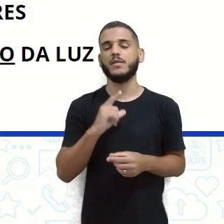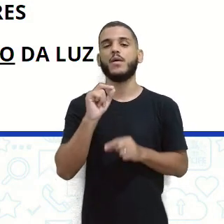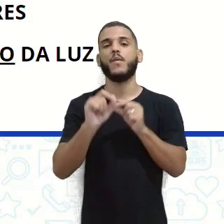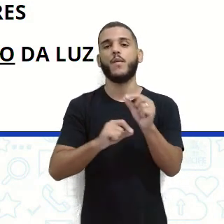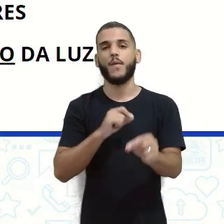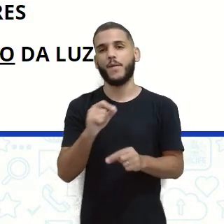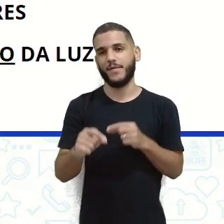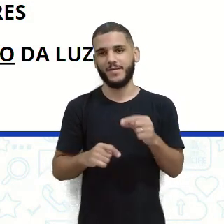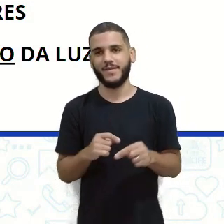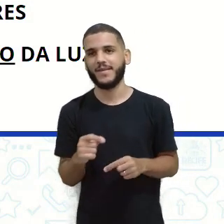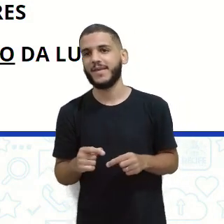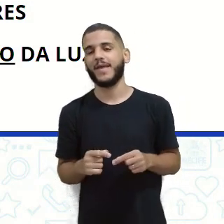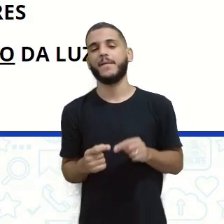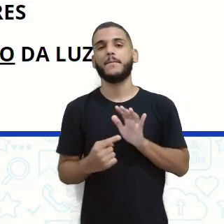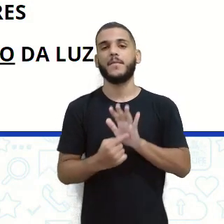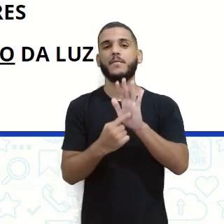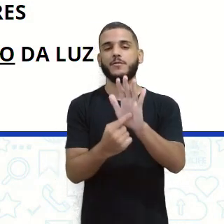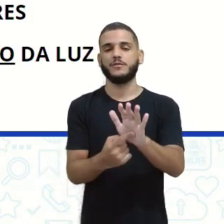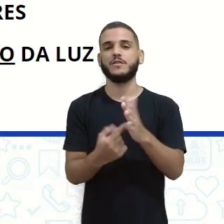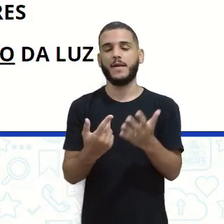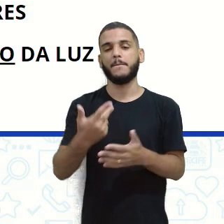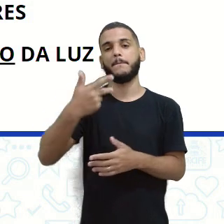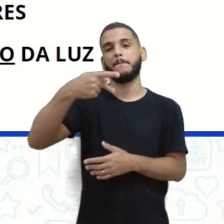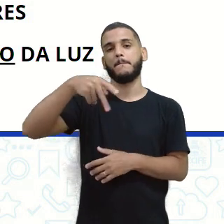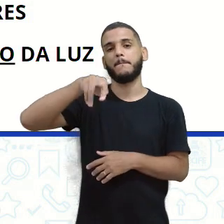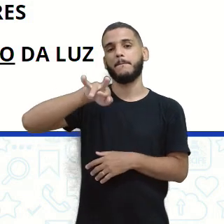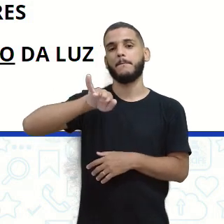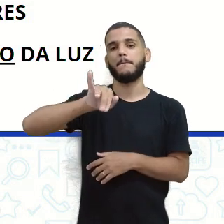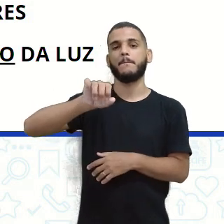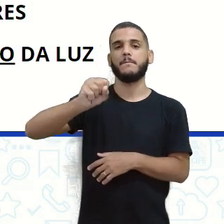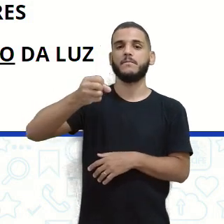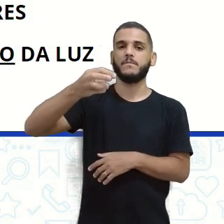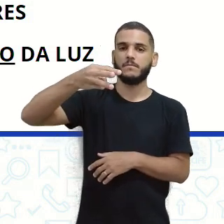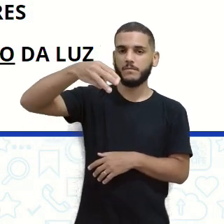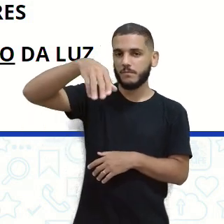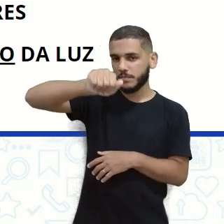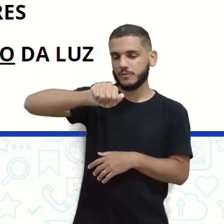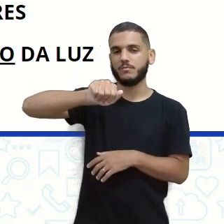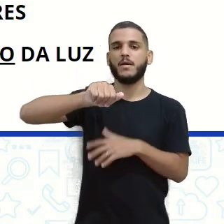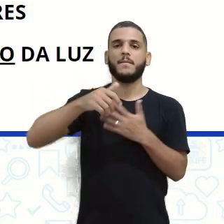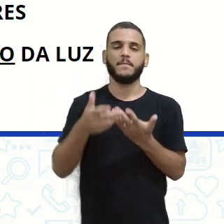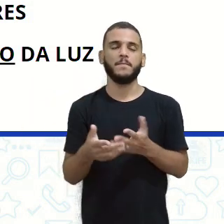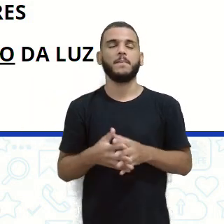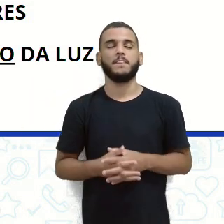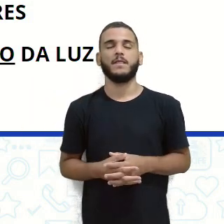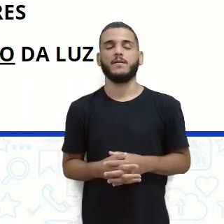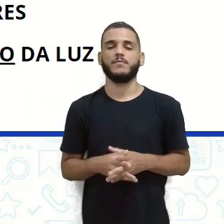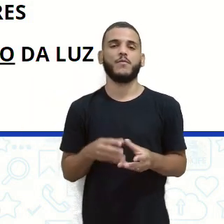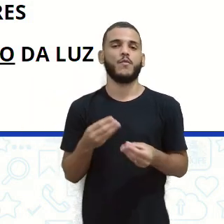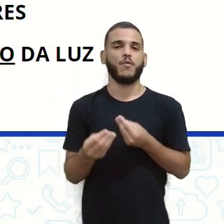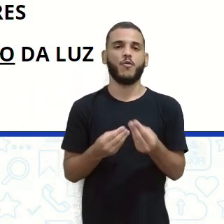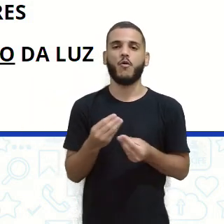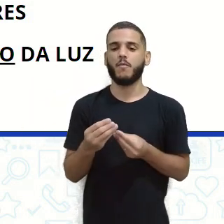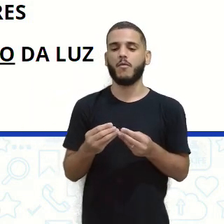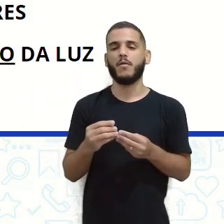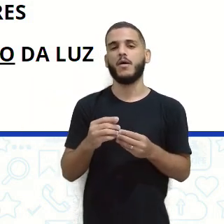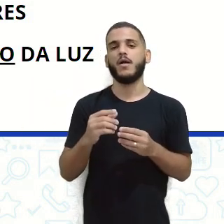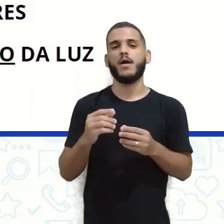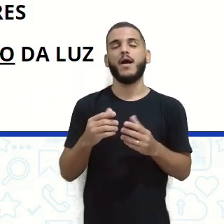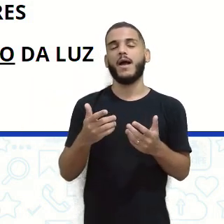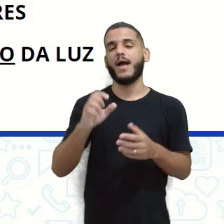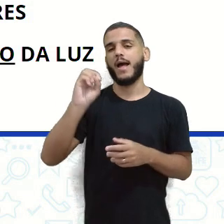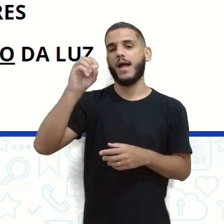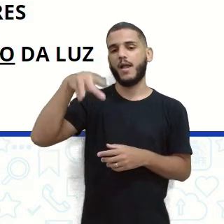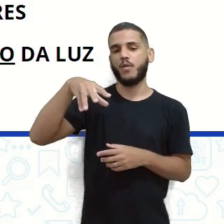para mostrar para a gente essa história da decomposição da luz, né. A decomposição da luz, gente, é quando